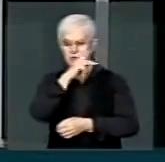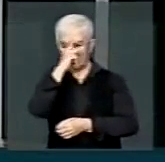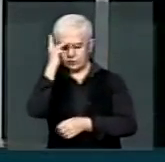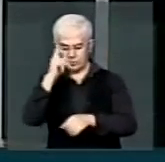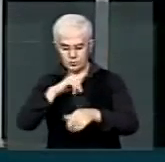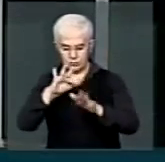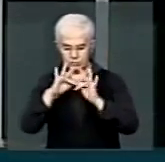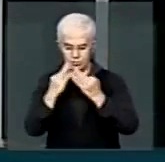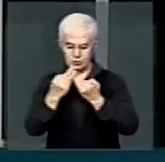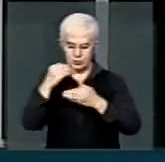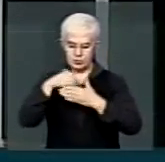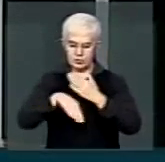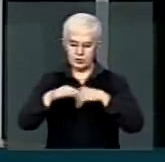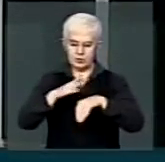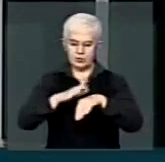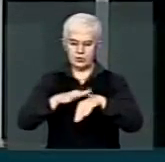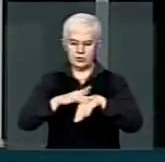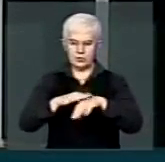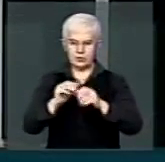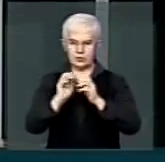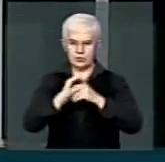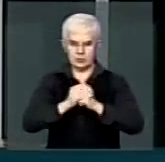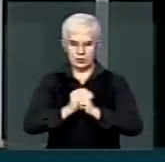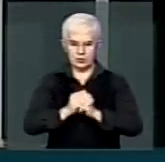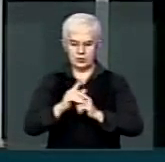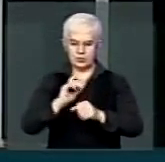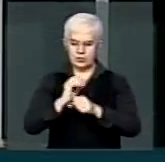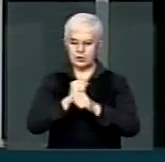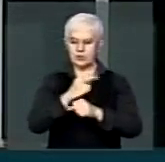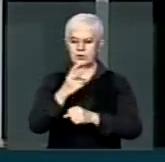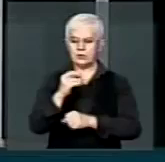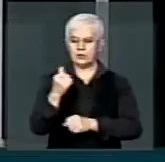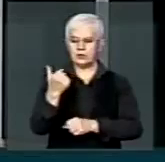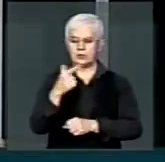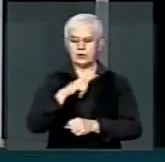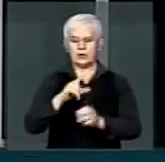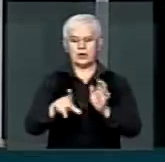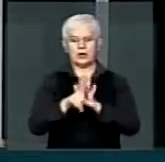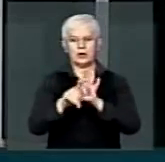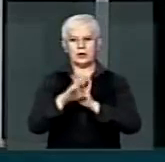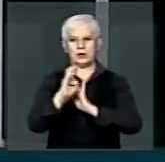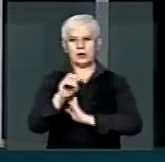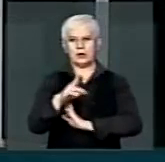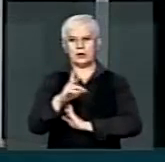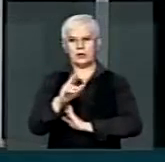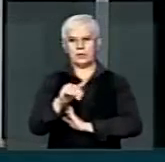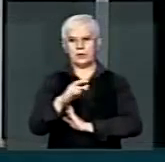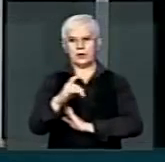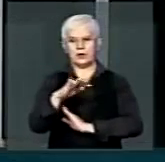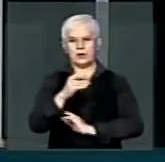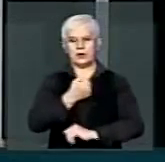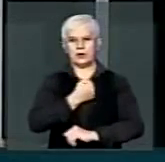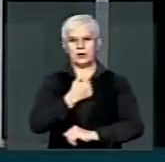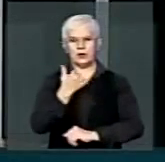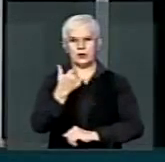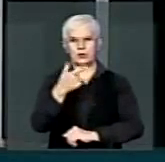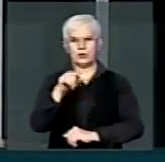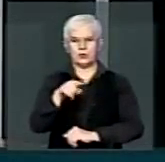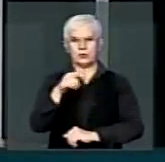civil, em 2012 foi sancionada a Lei Berenice Piana, Lei nº 12